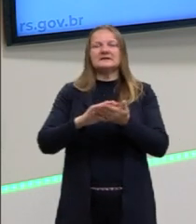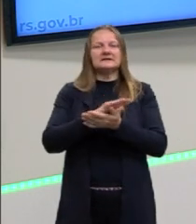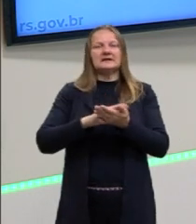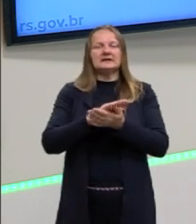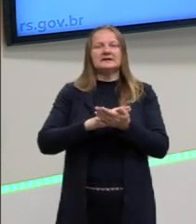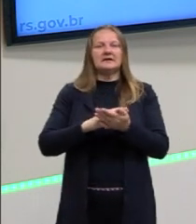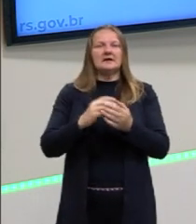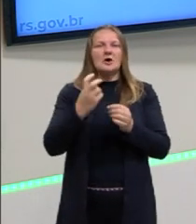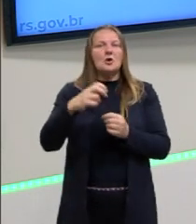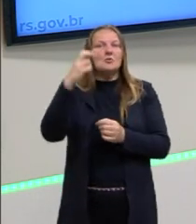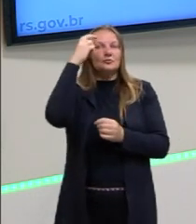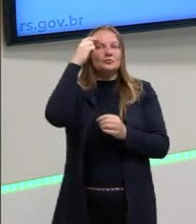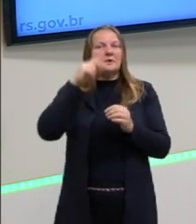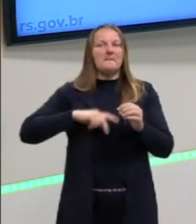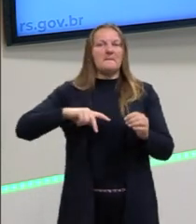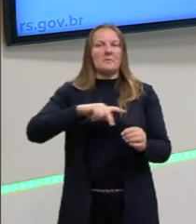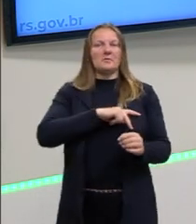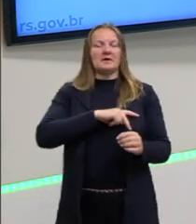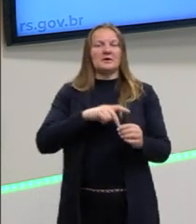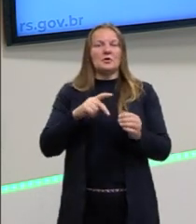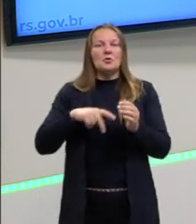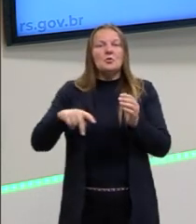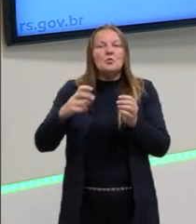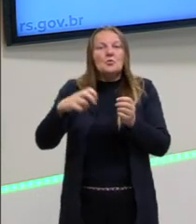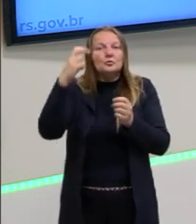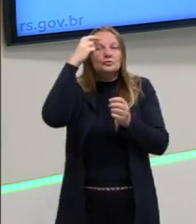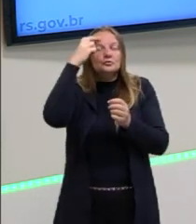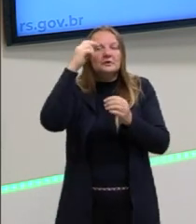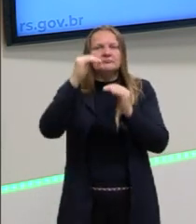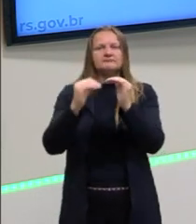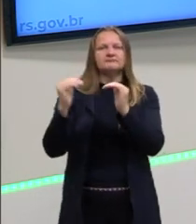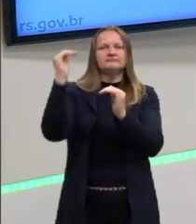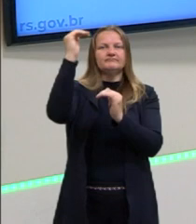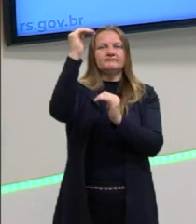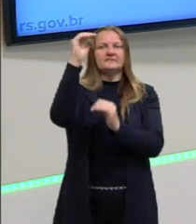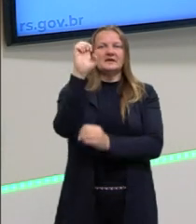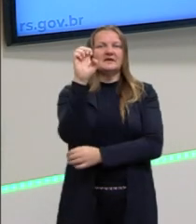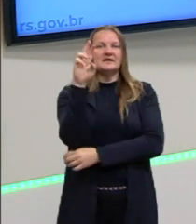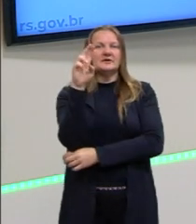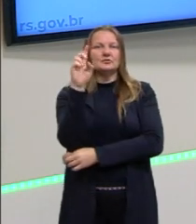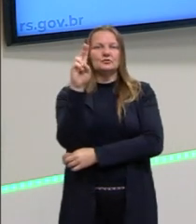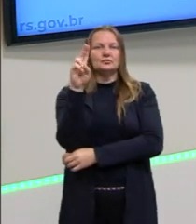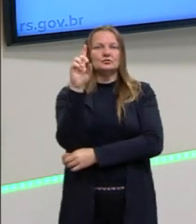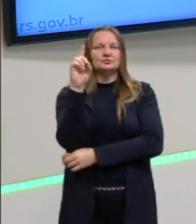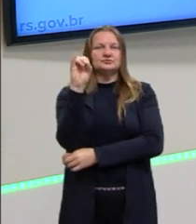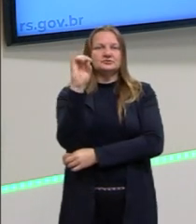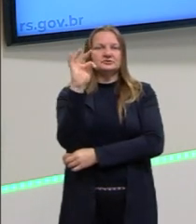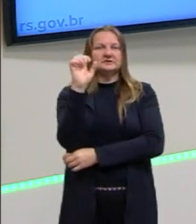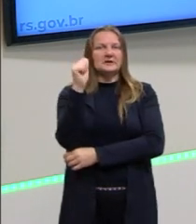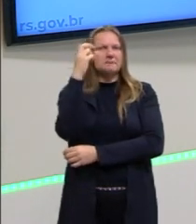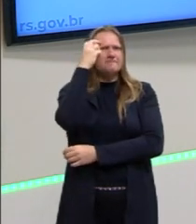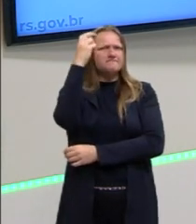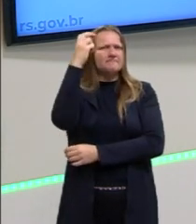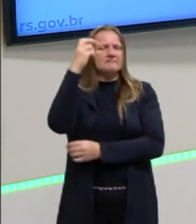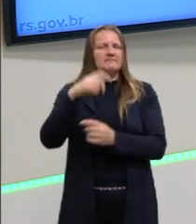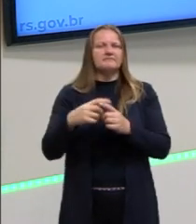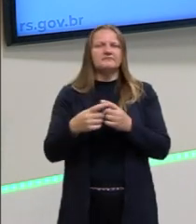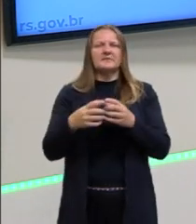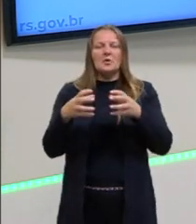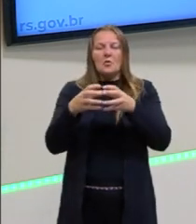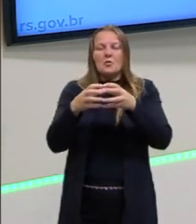erudita, né? A cultura de massa é uma outra cultura, é uma cultura dirigida ao maior número de pessoas que